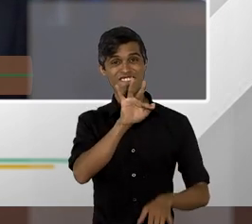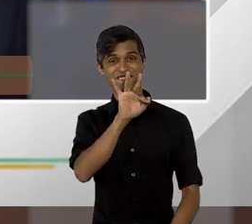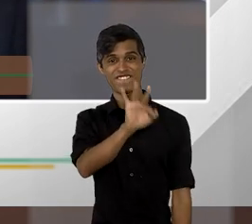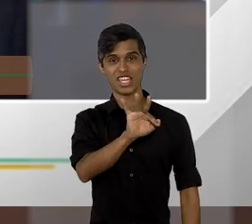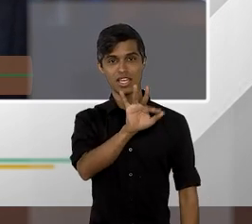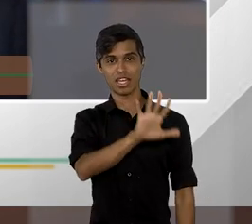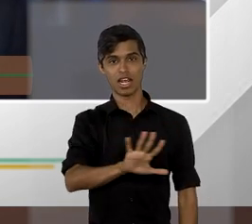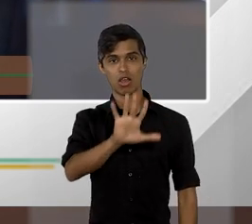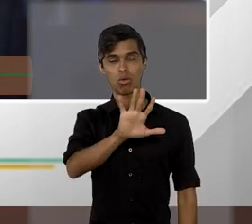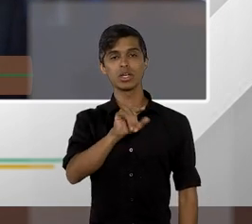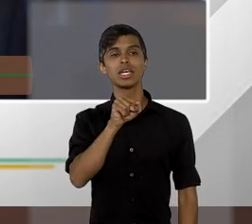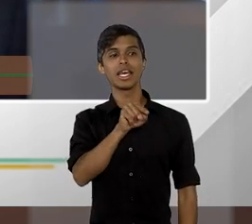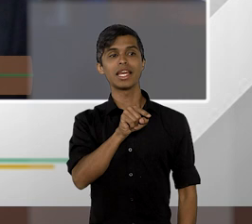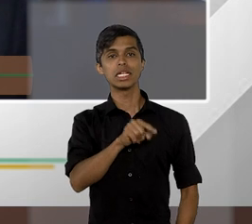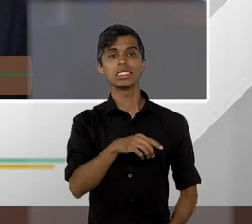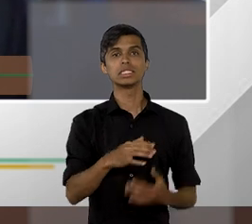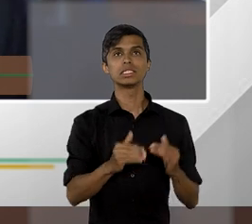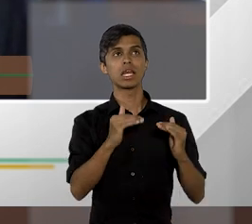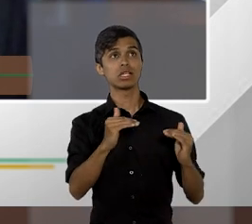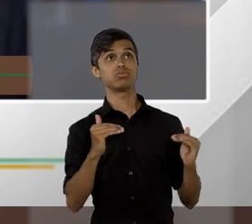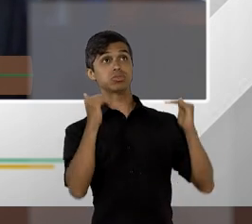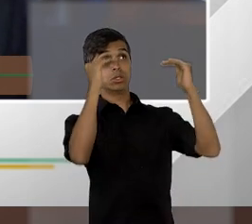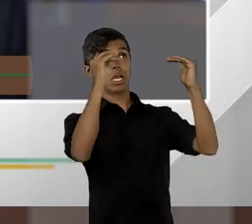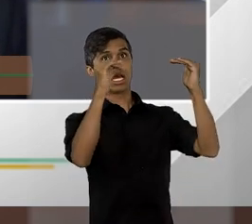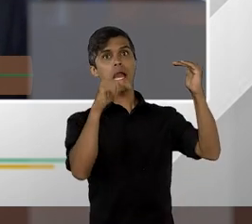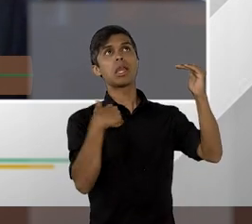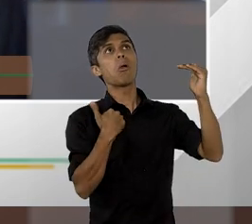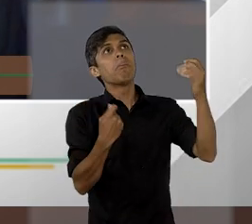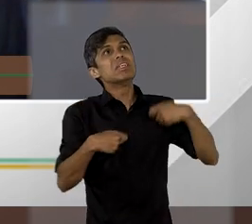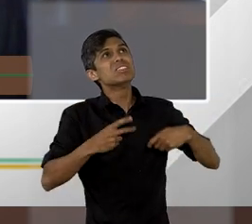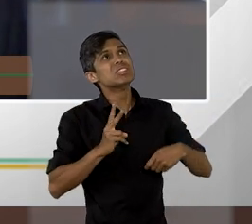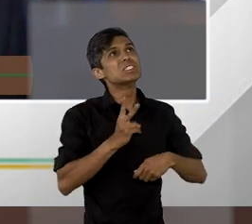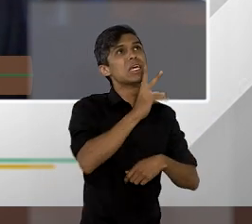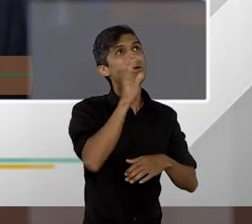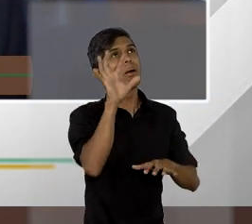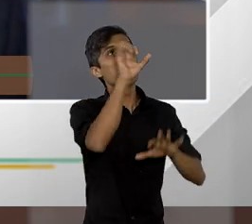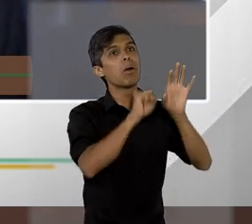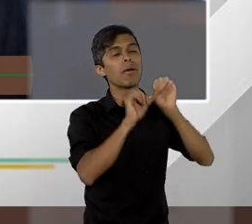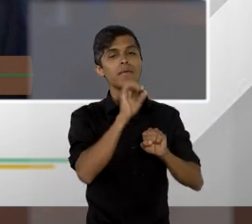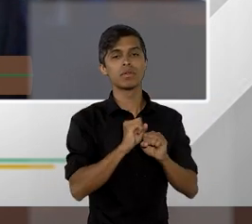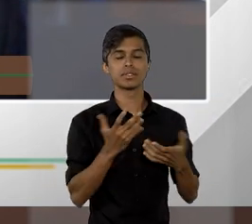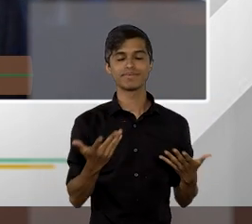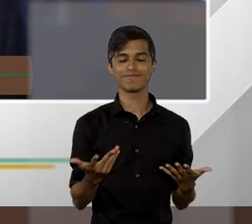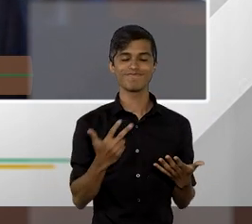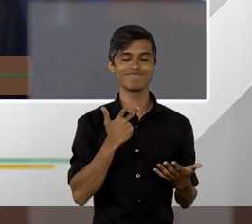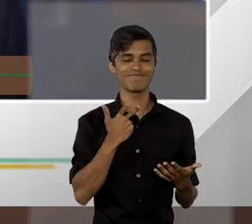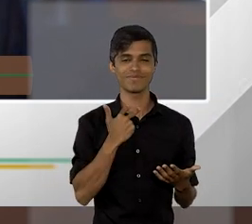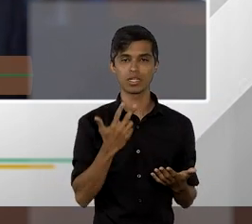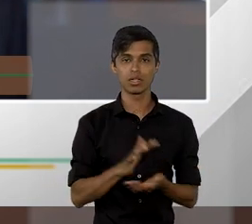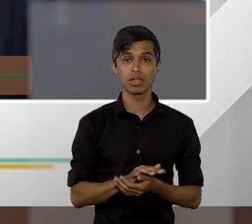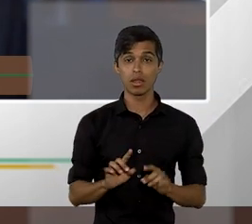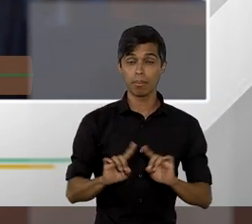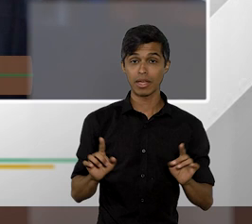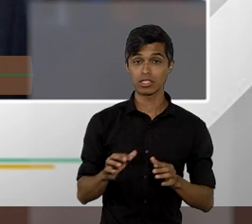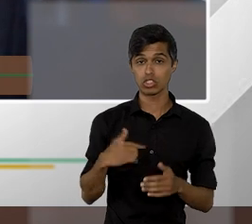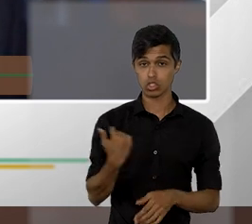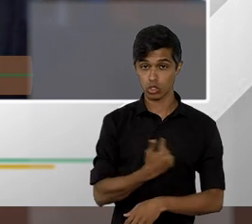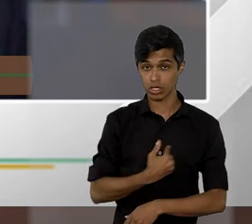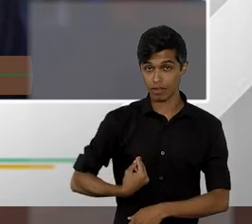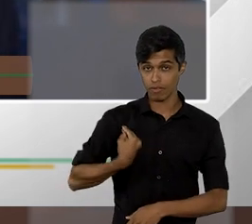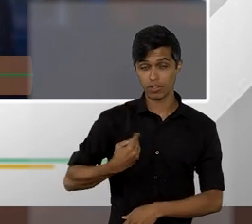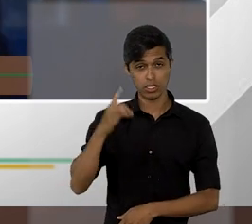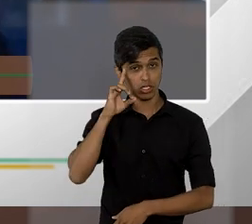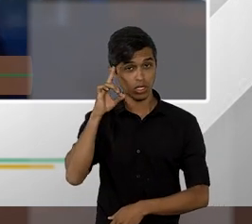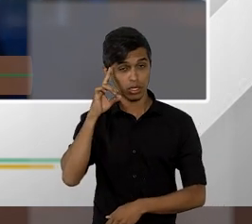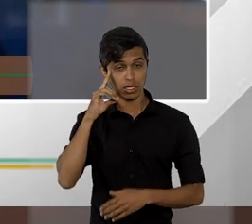Estado federativo, temos essa divisão de união e Estados-membros, etc., mas o grosso da nossa vida, do dia